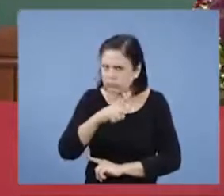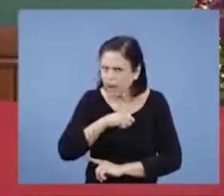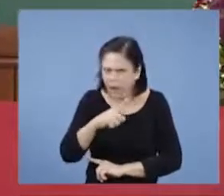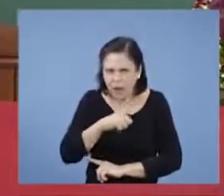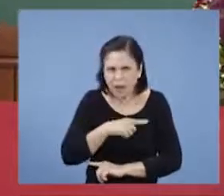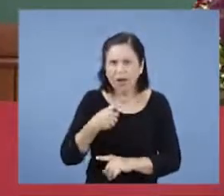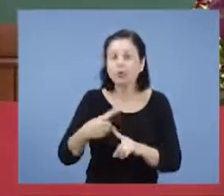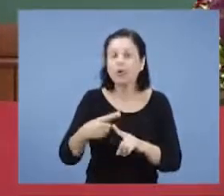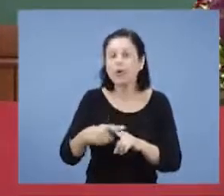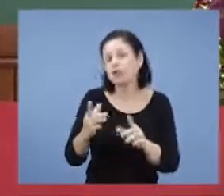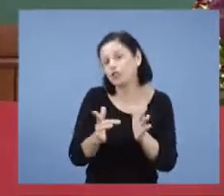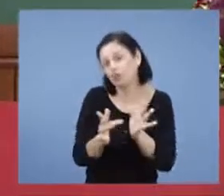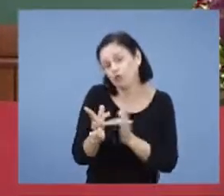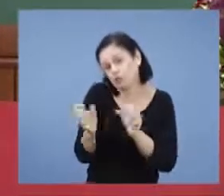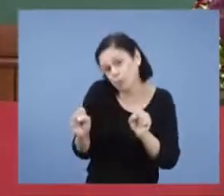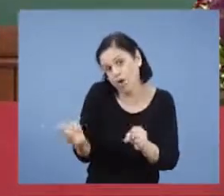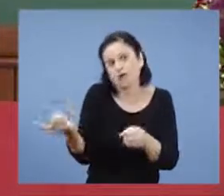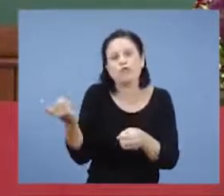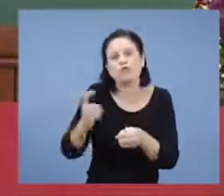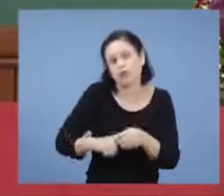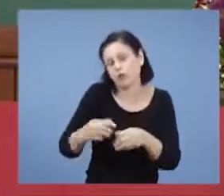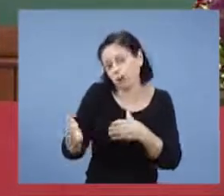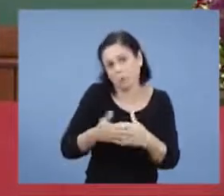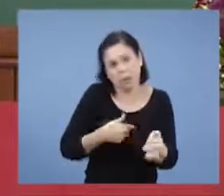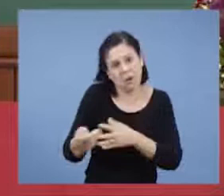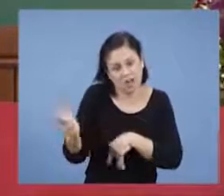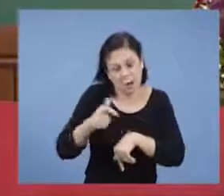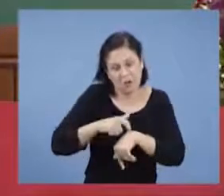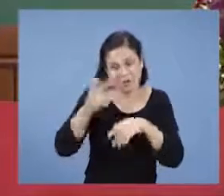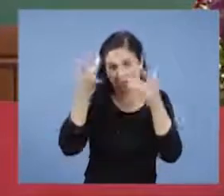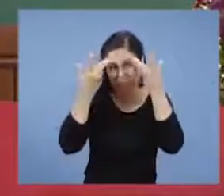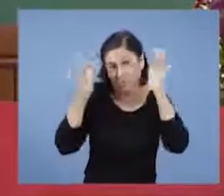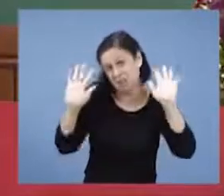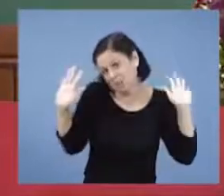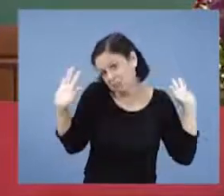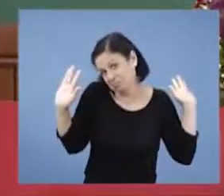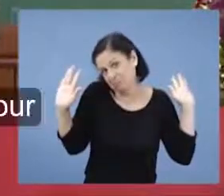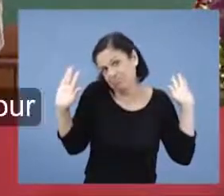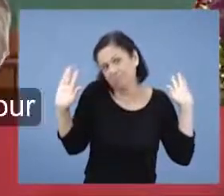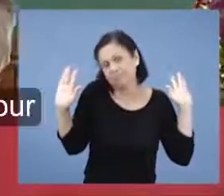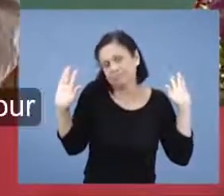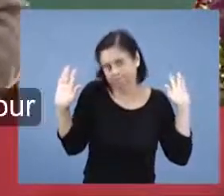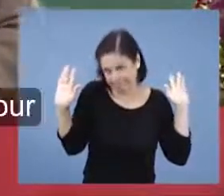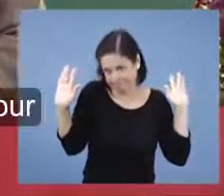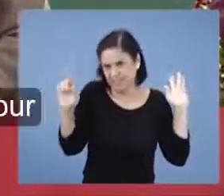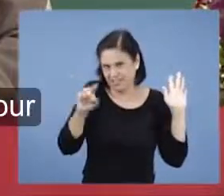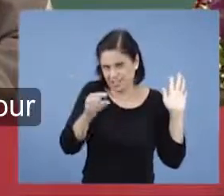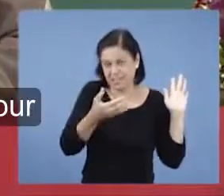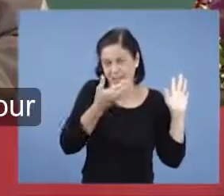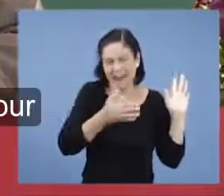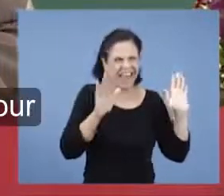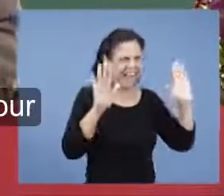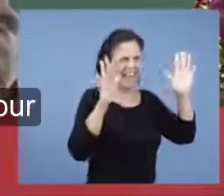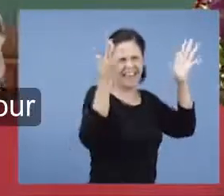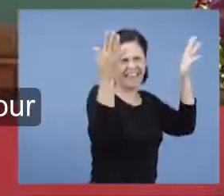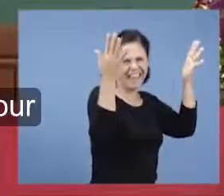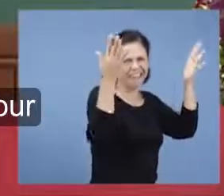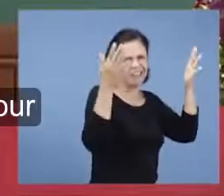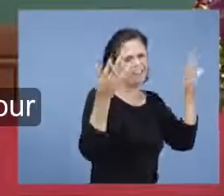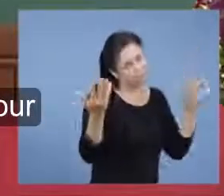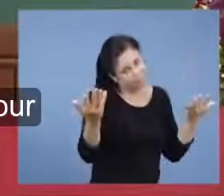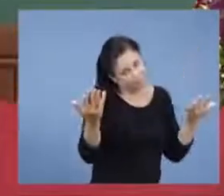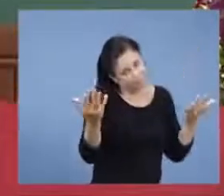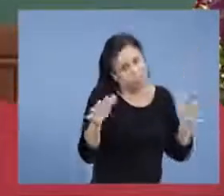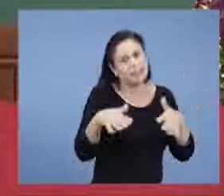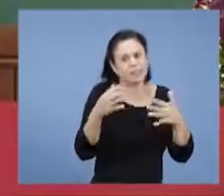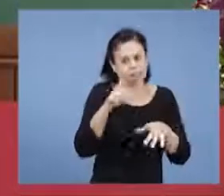Porque Jesus pode vir. E você está. Não é? Ainda. Comemorando Natal. Amados. Então.